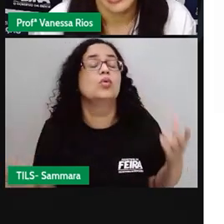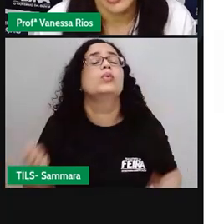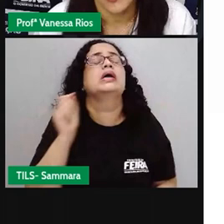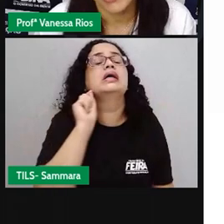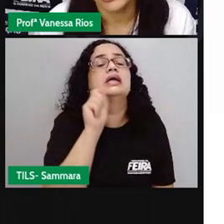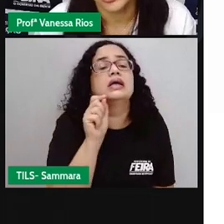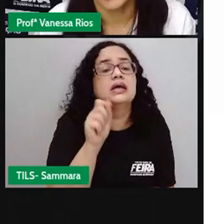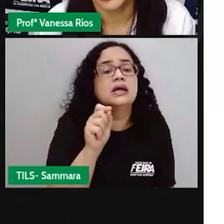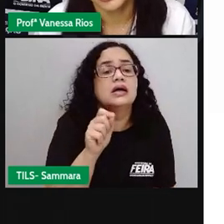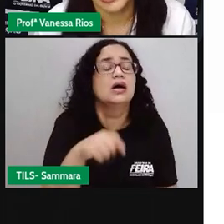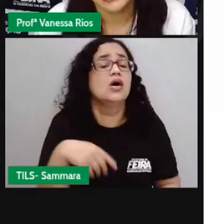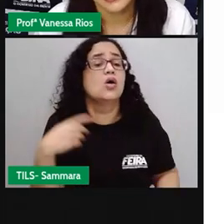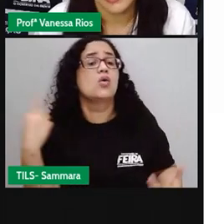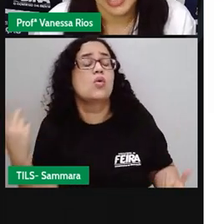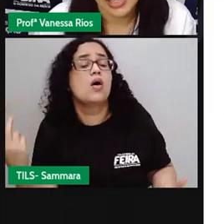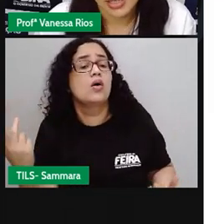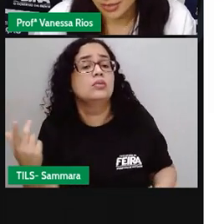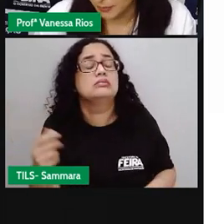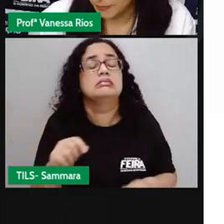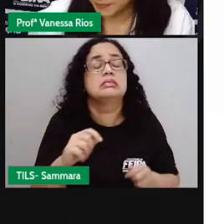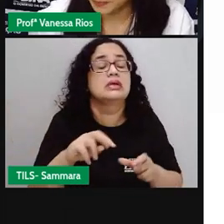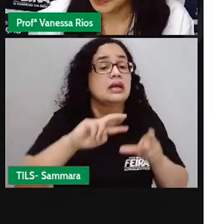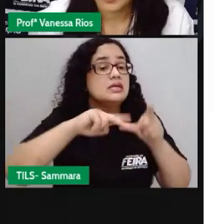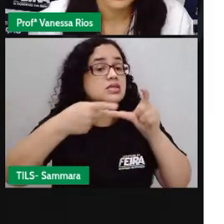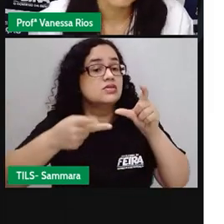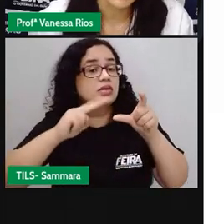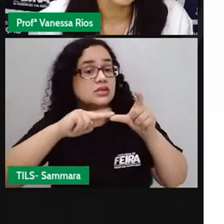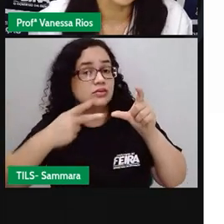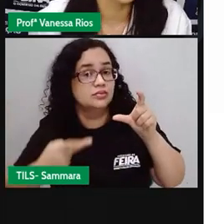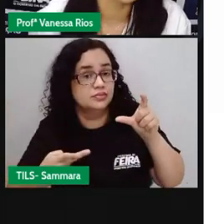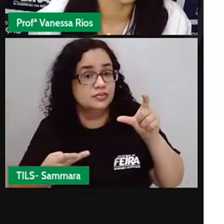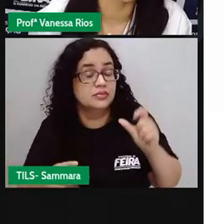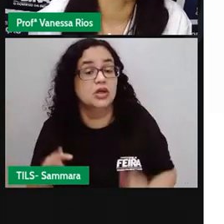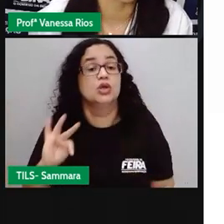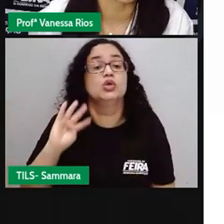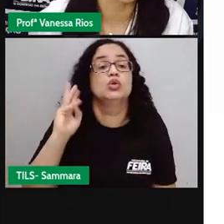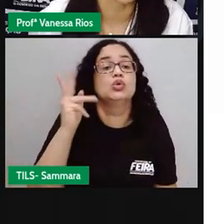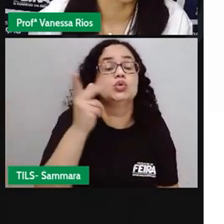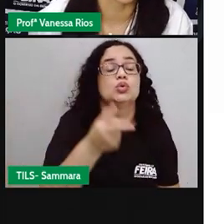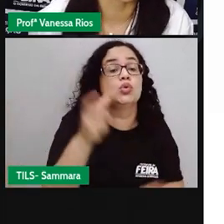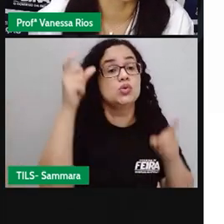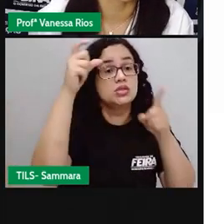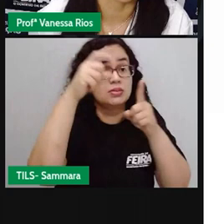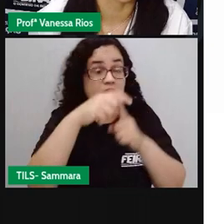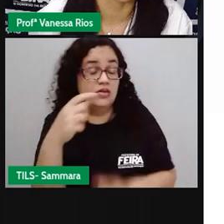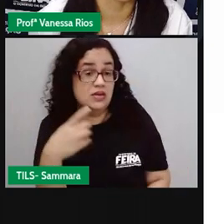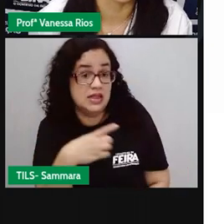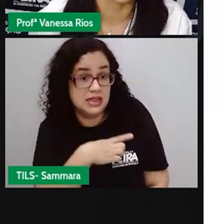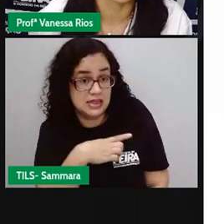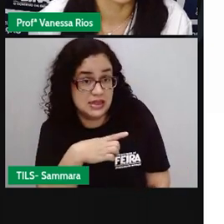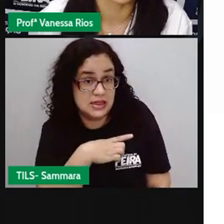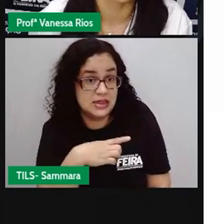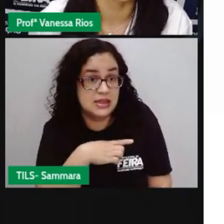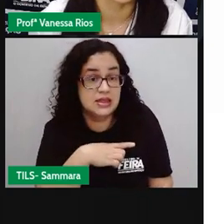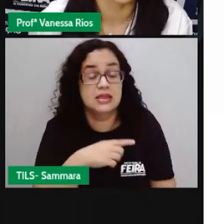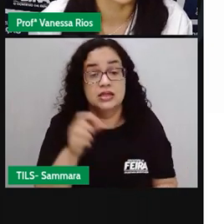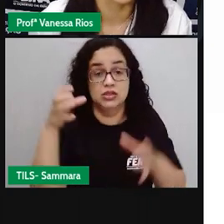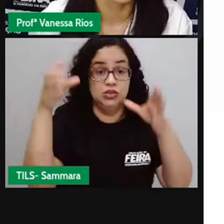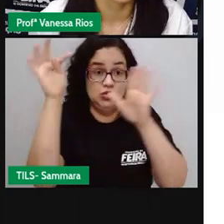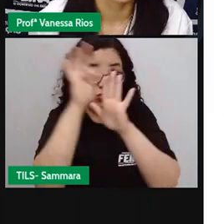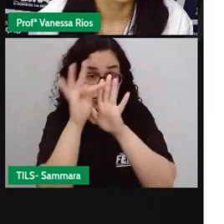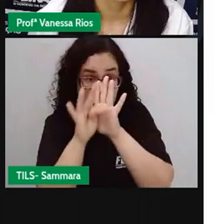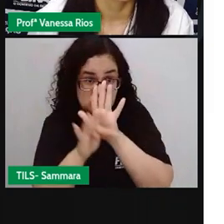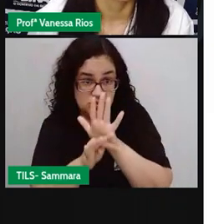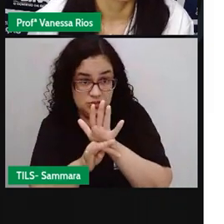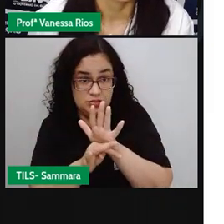o quê? Qual o tipo de classificação? Todas essas palavras que apareceram aí, nesse trecho do